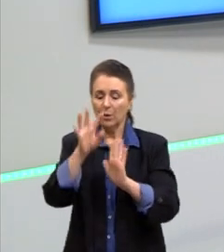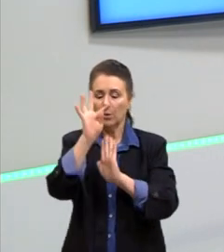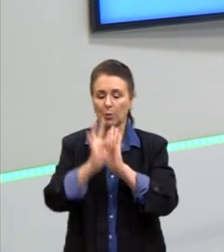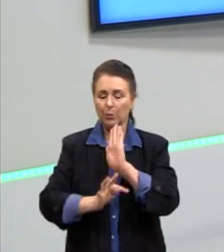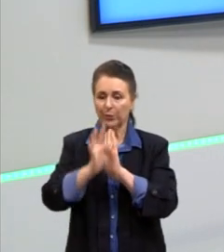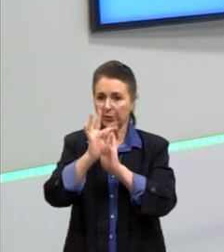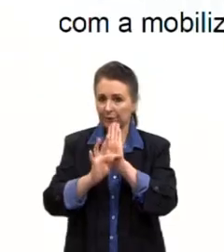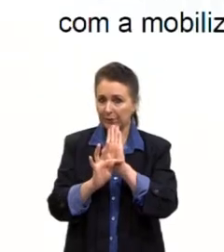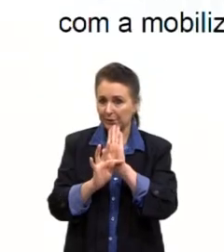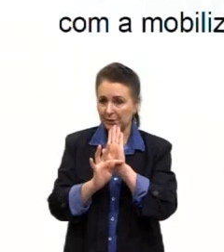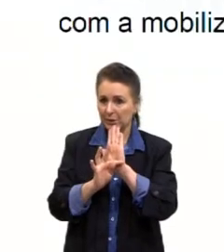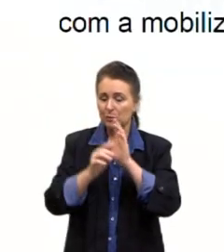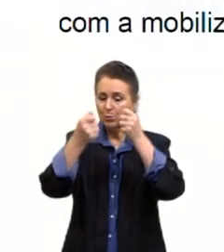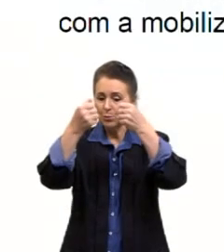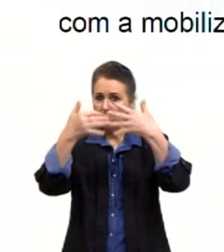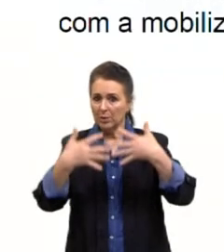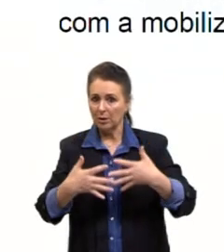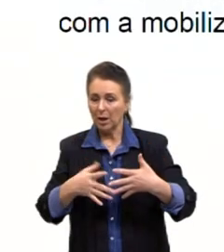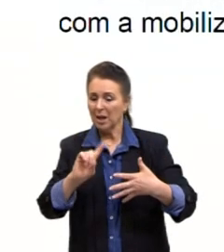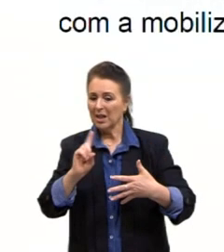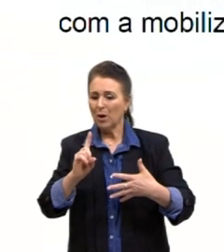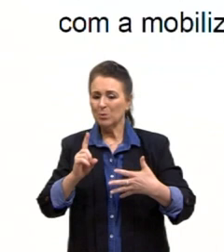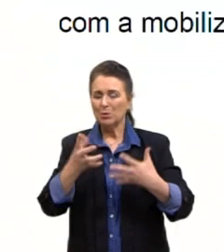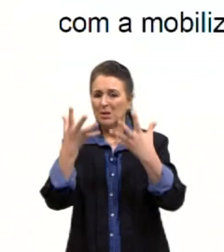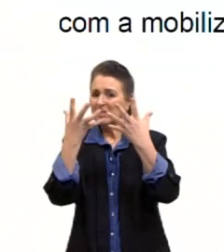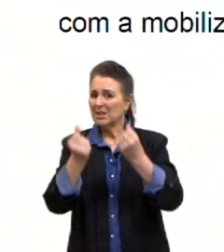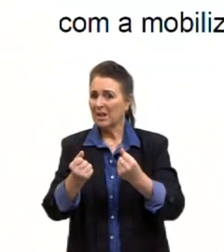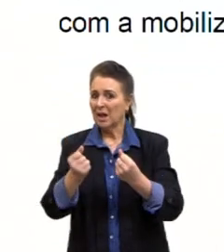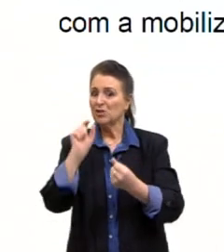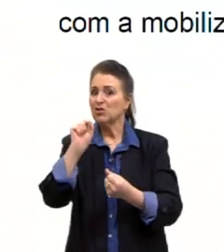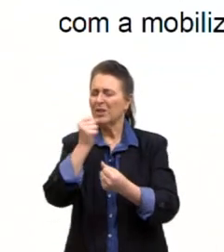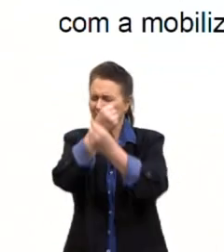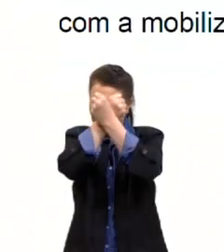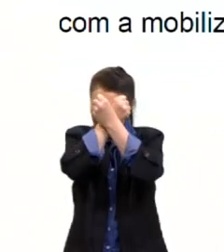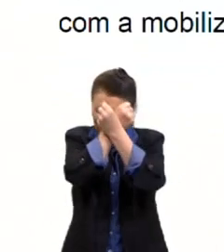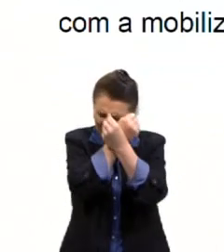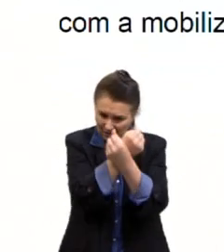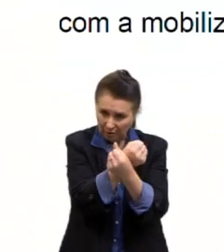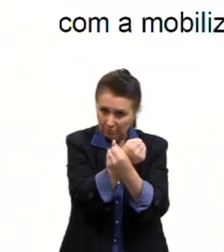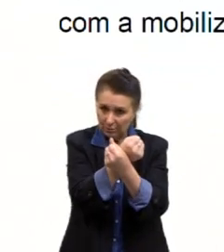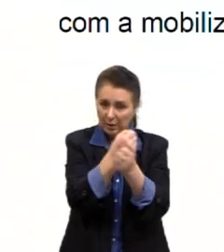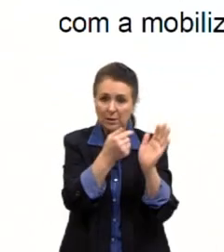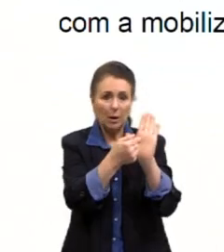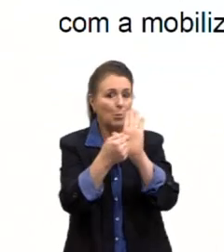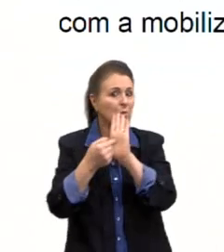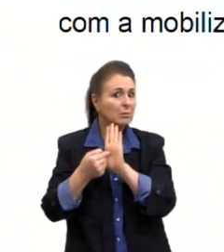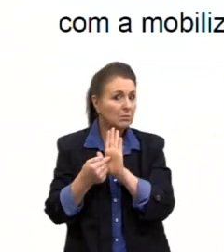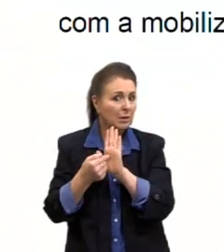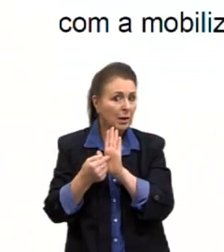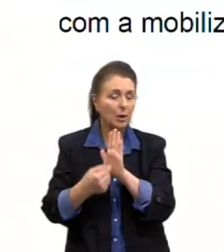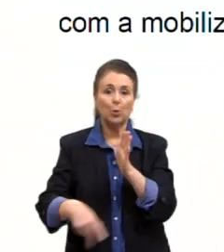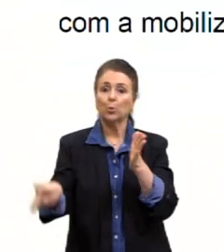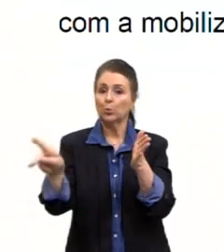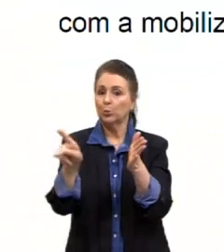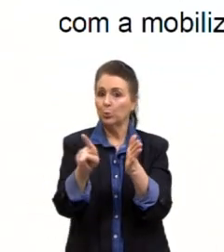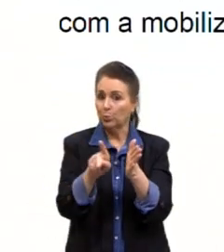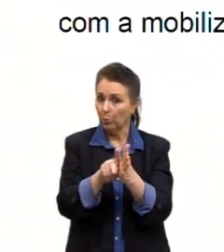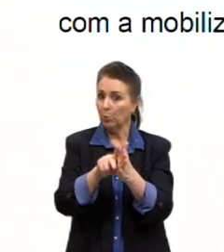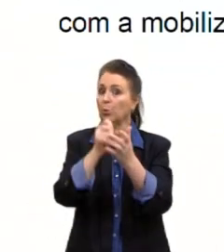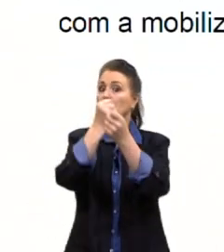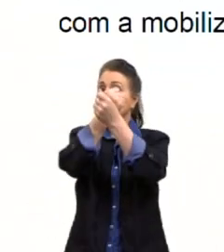dizendo, não do descontentamento dos escravizados. Ele está ressaltando que os proprietários de